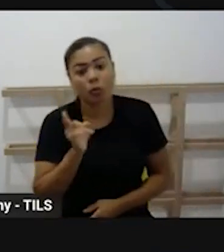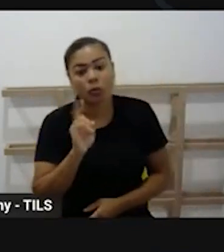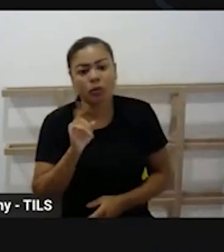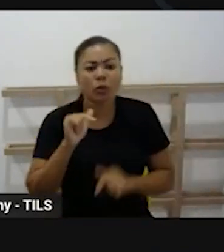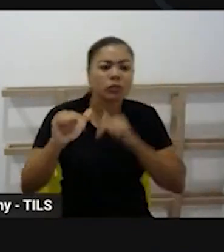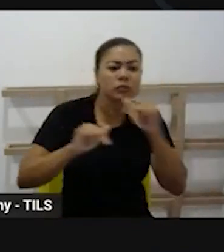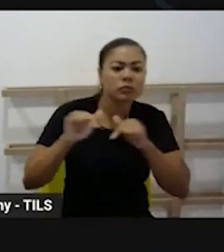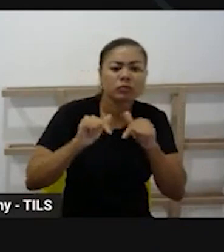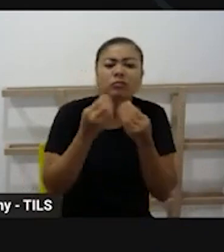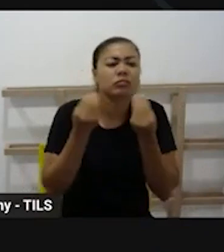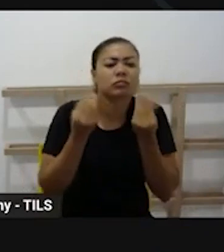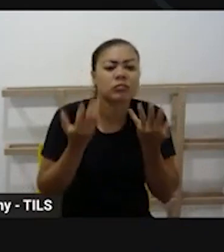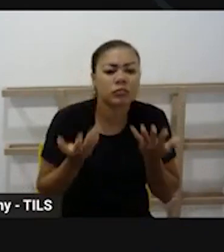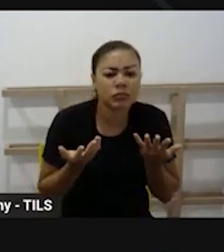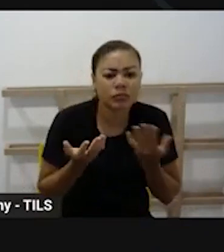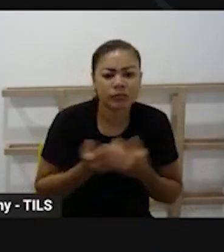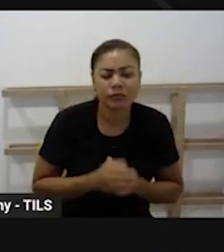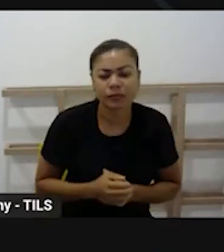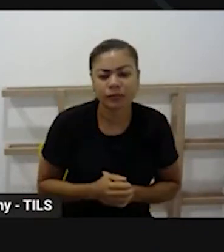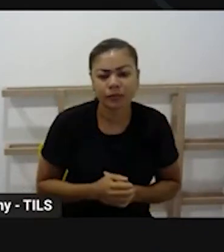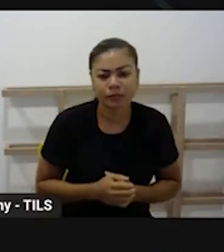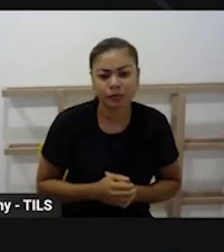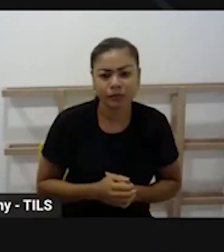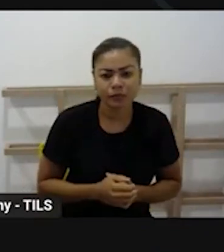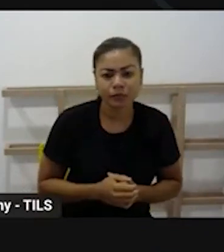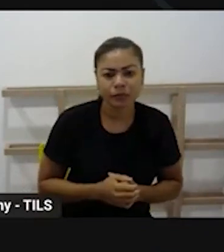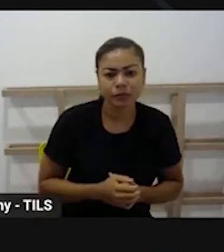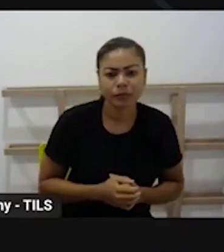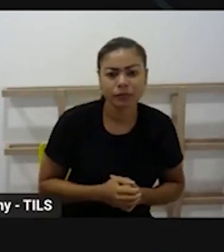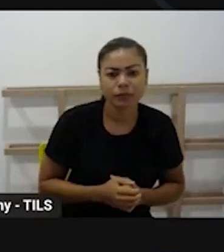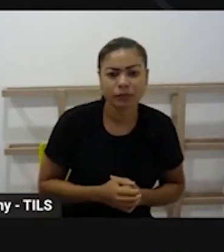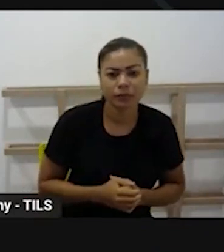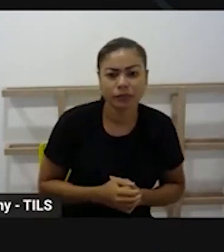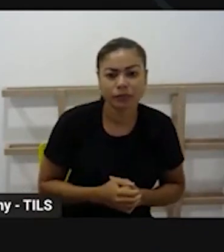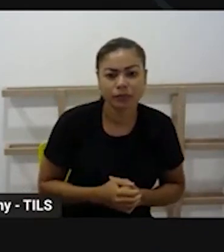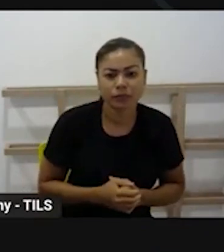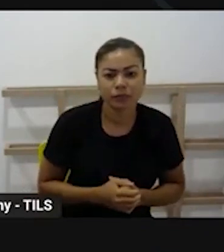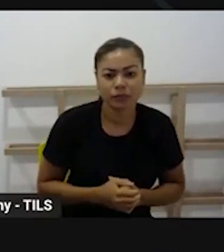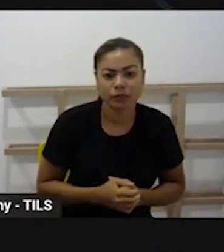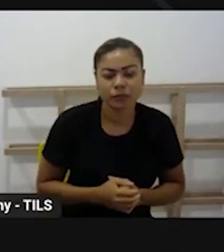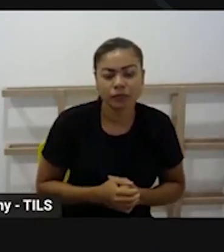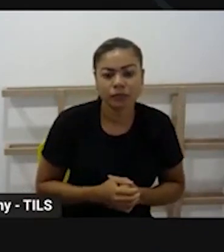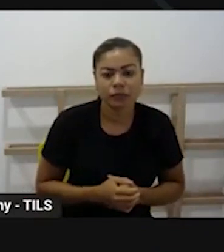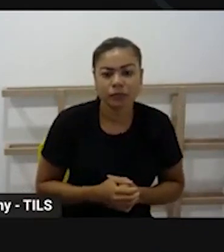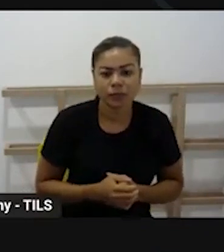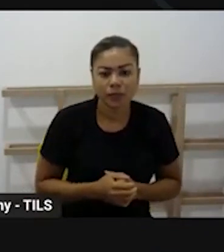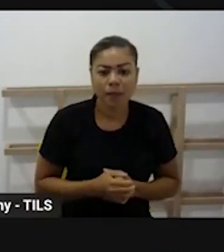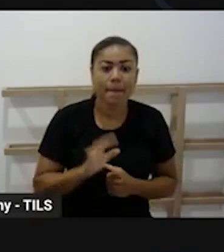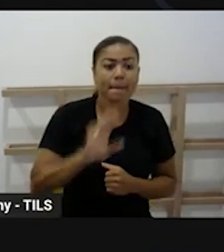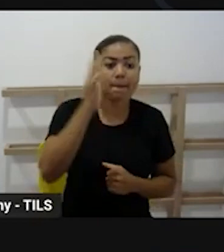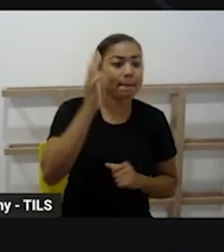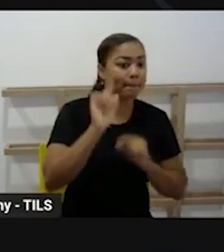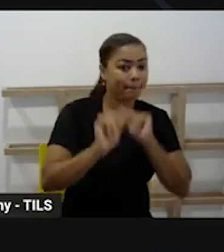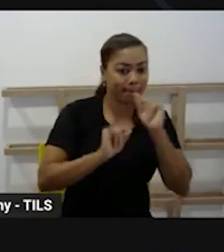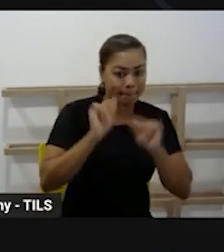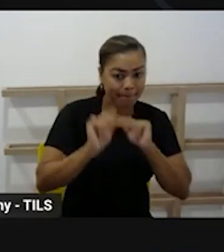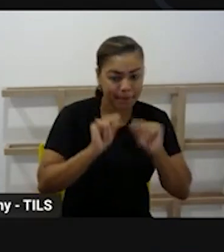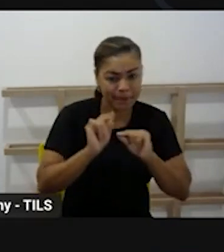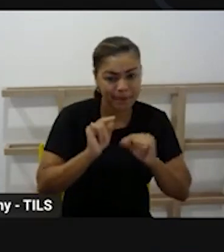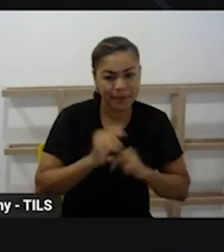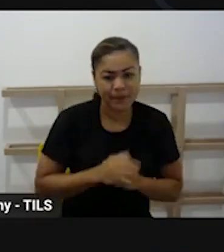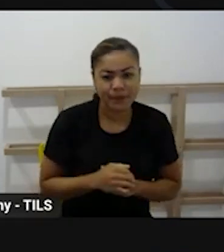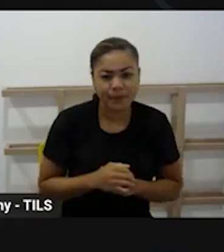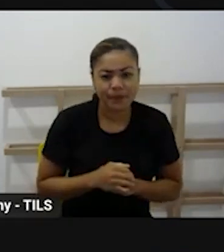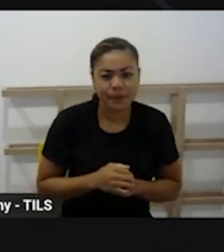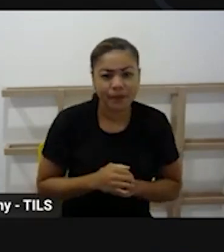com essa articulação desse planejamento então a grande dúvida de vocês é isso então o que é que vai acontecer se a gente tá falando aqui